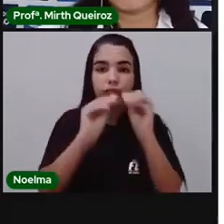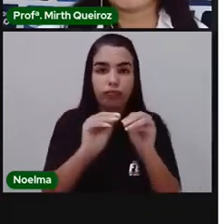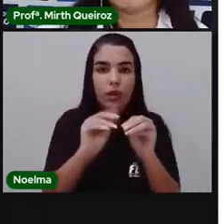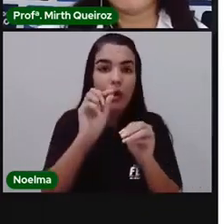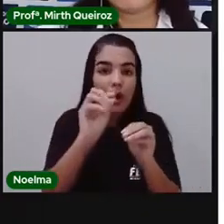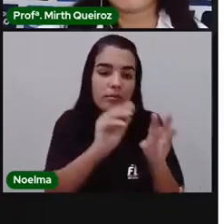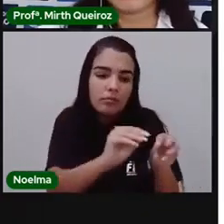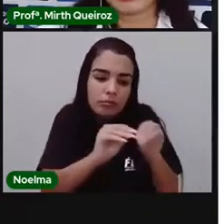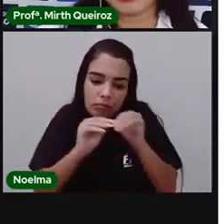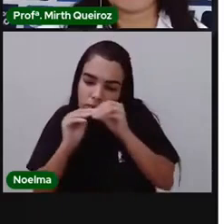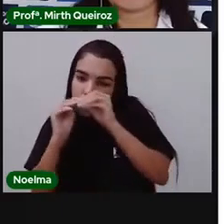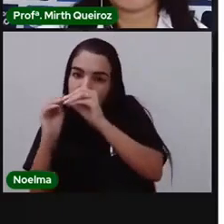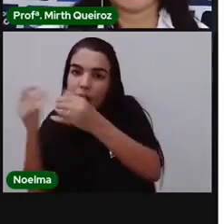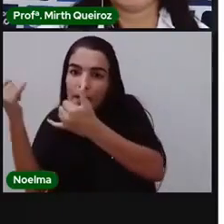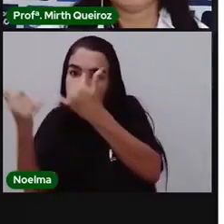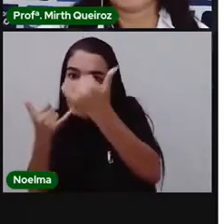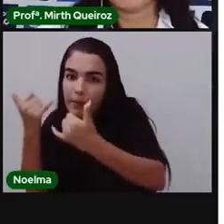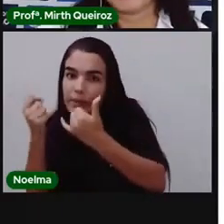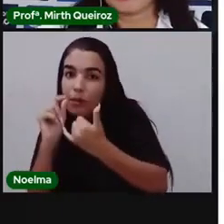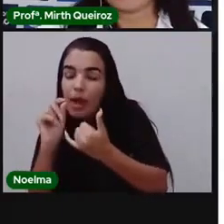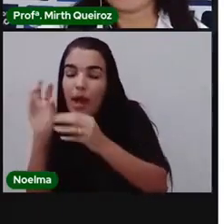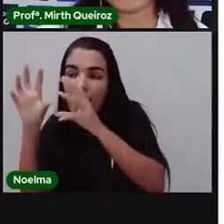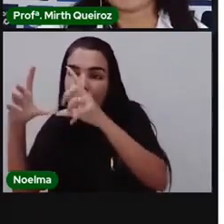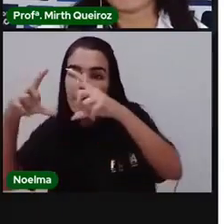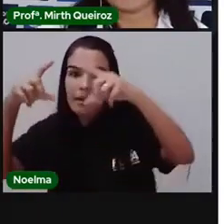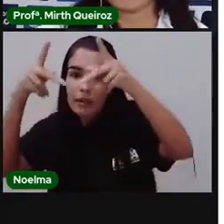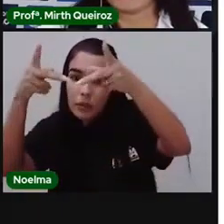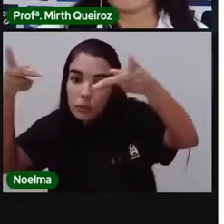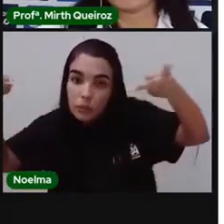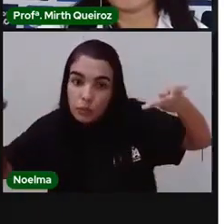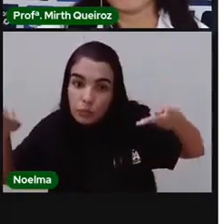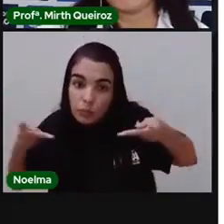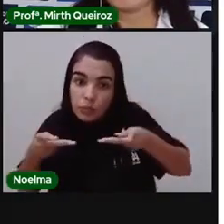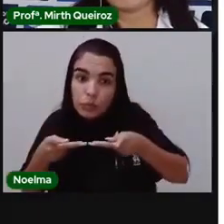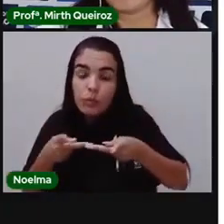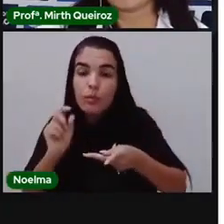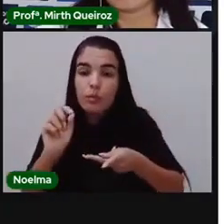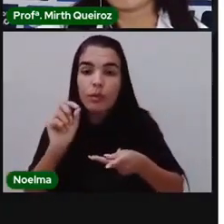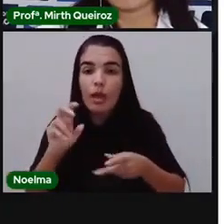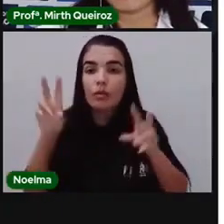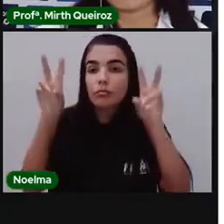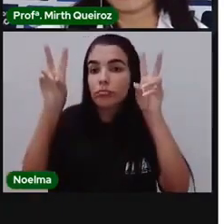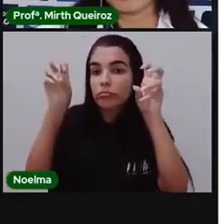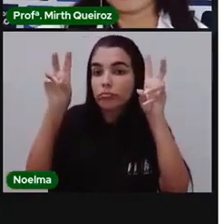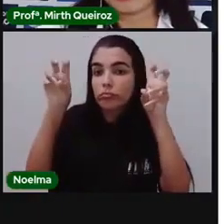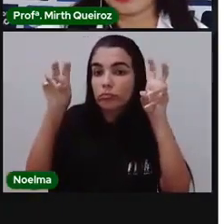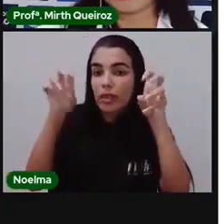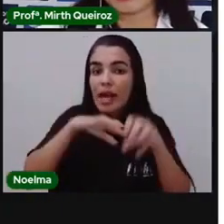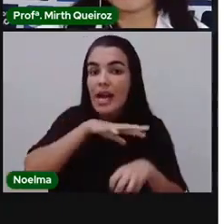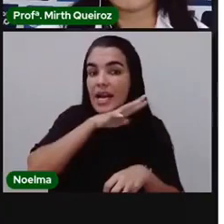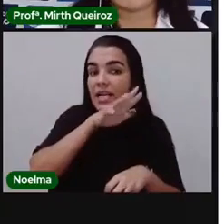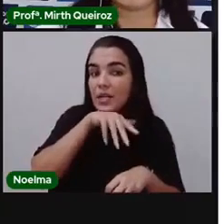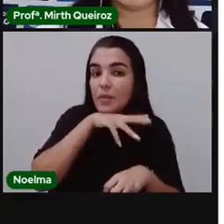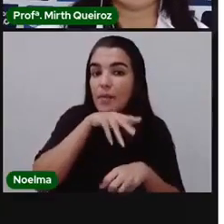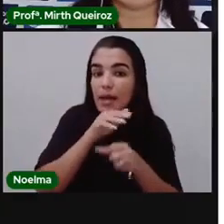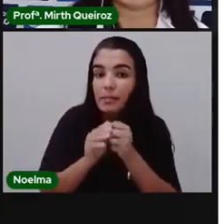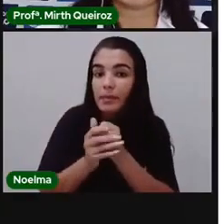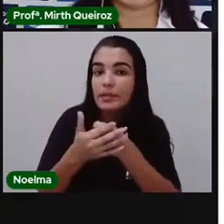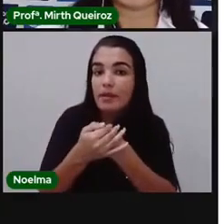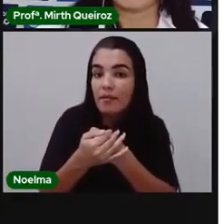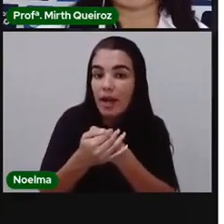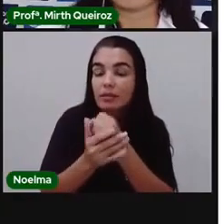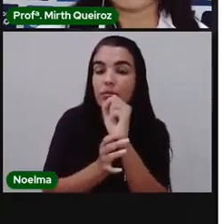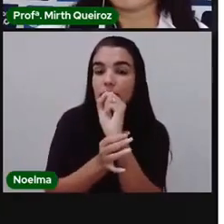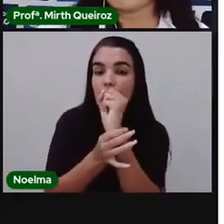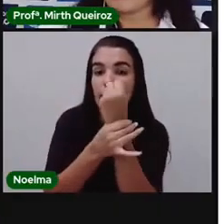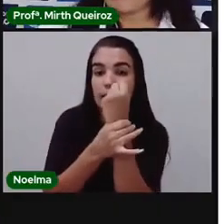aqui, deste gráfico. Nesse gráfico, nós temos como título, animais preservados e ameaçados. Quem é que lembra que